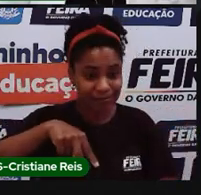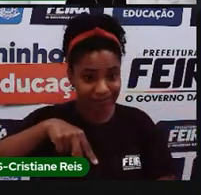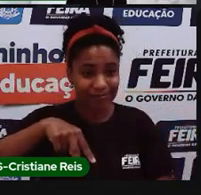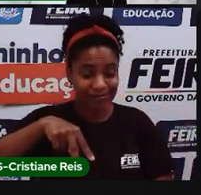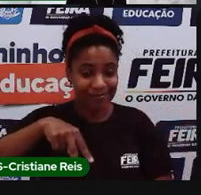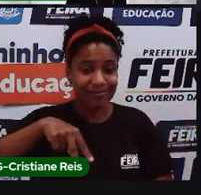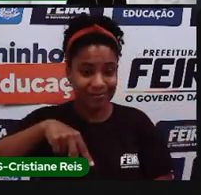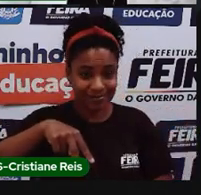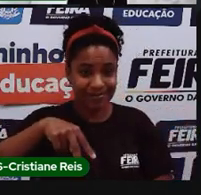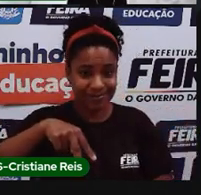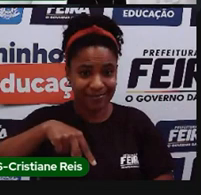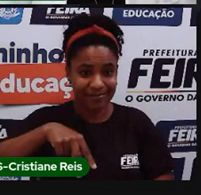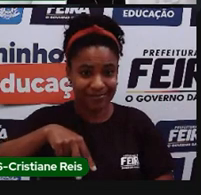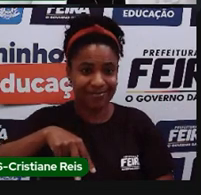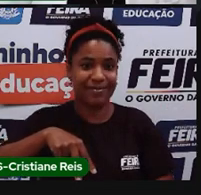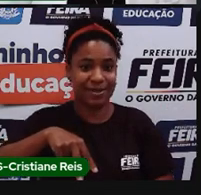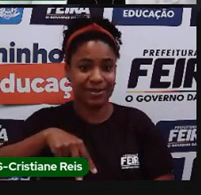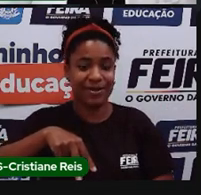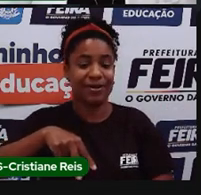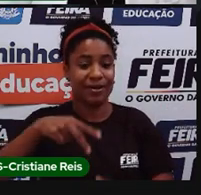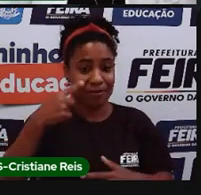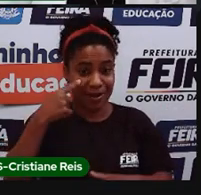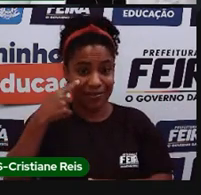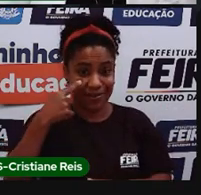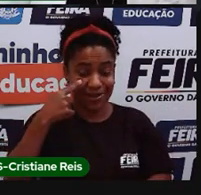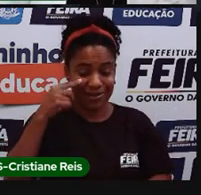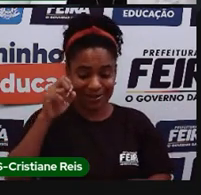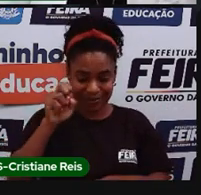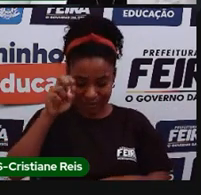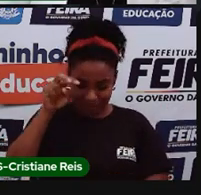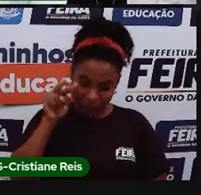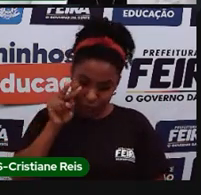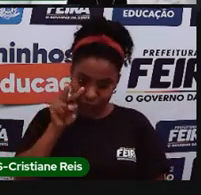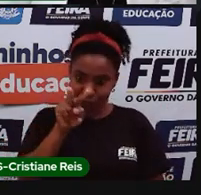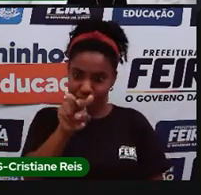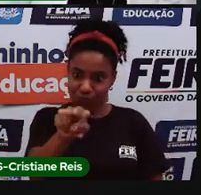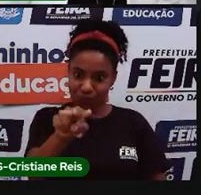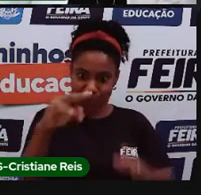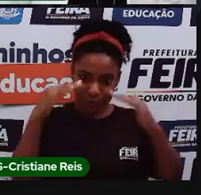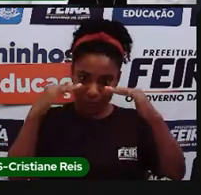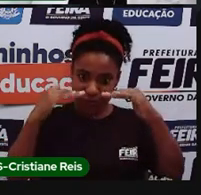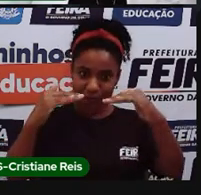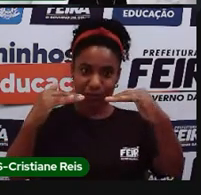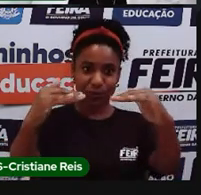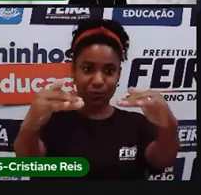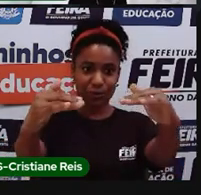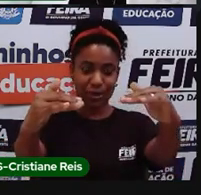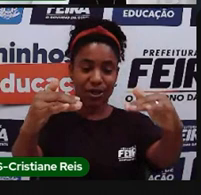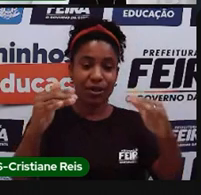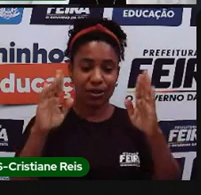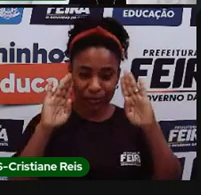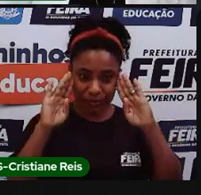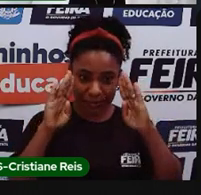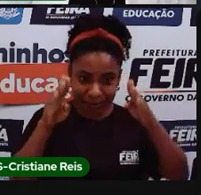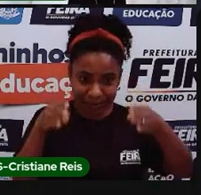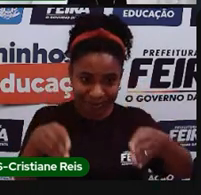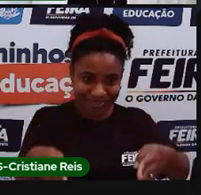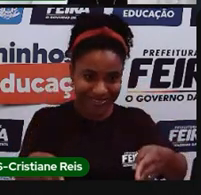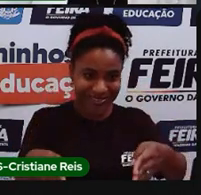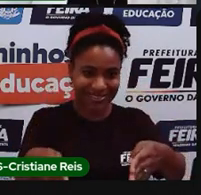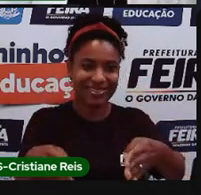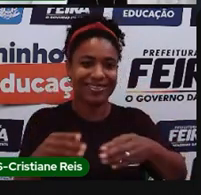como nós estamos observando aqui na visão vertical. Então, eu digo que quando os mapas, eles são construídos,